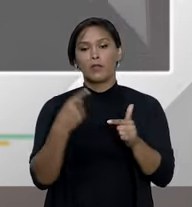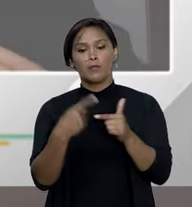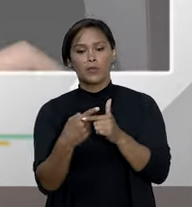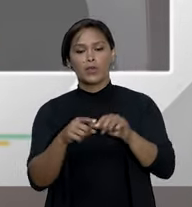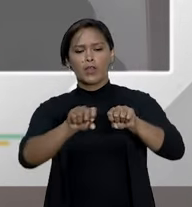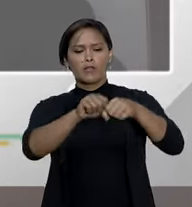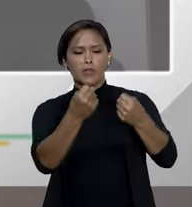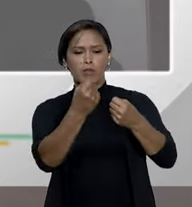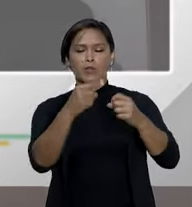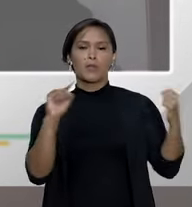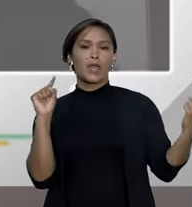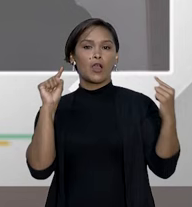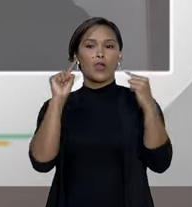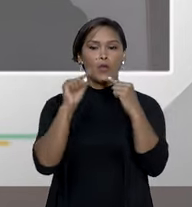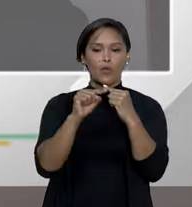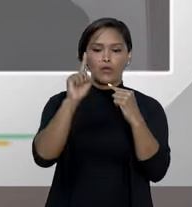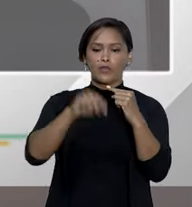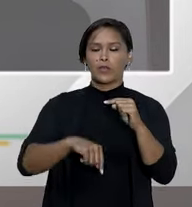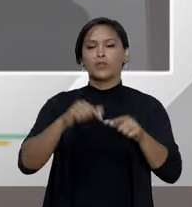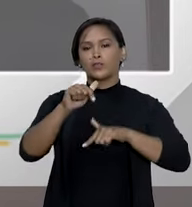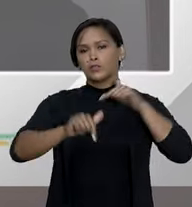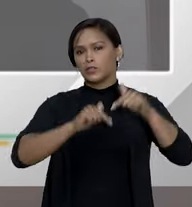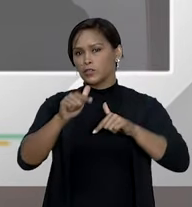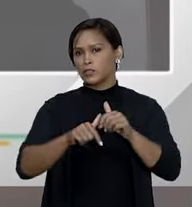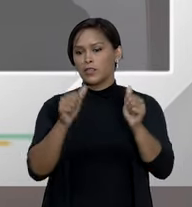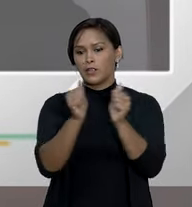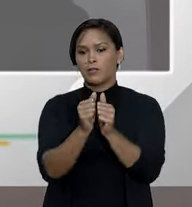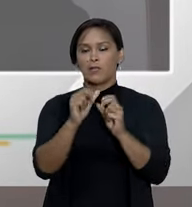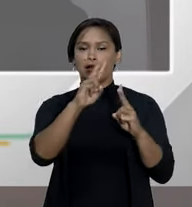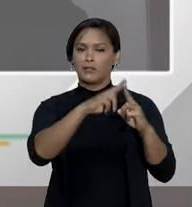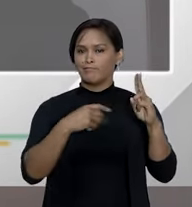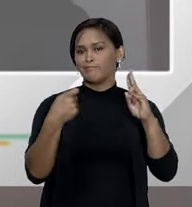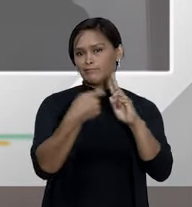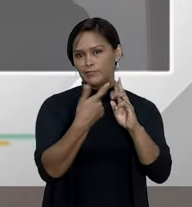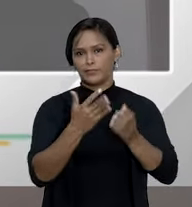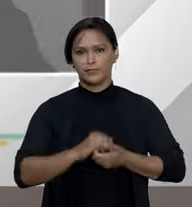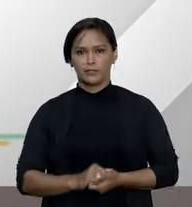houve um rompimento do vínculo empregatício das partes.